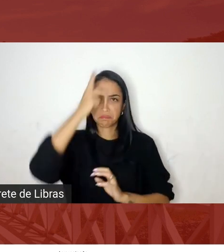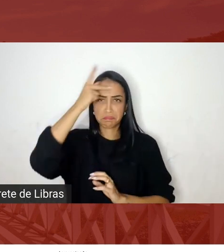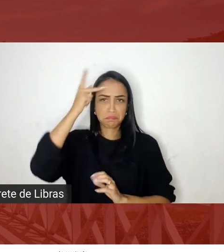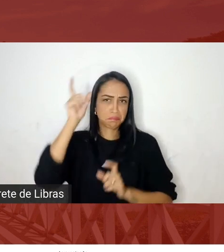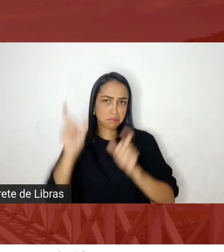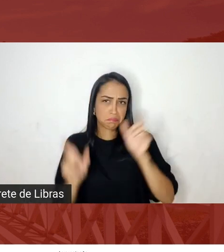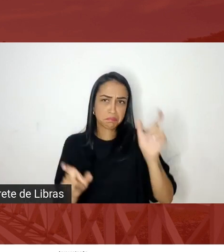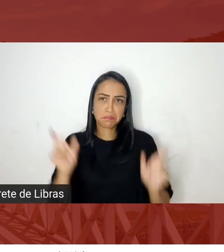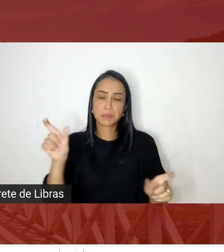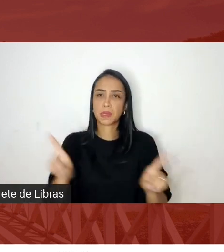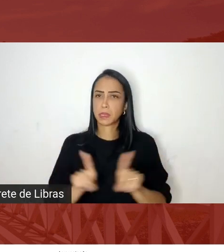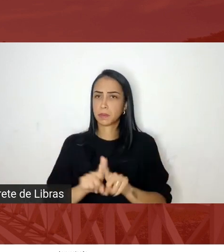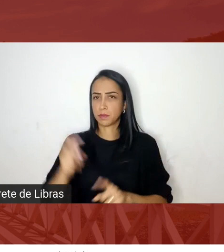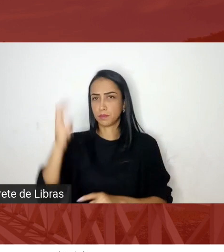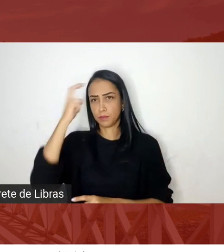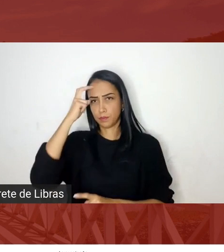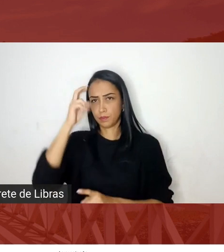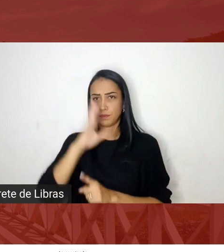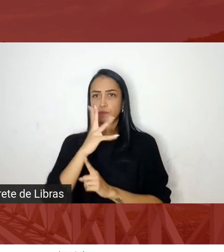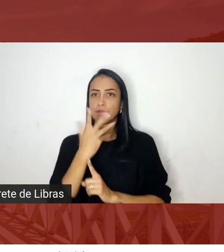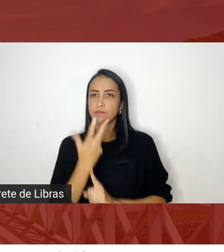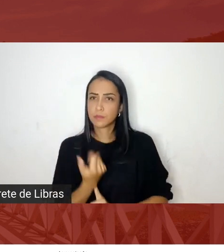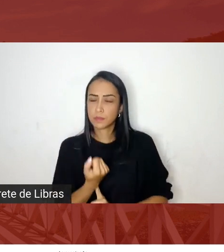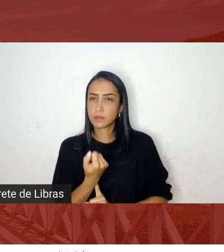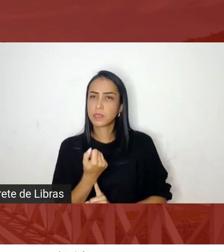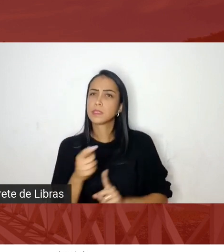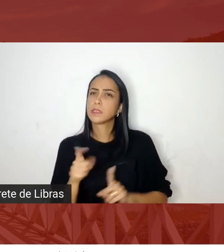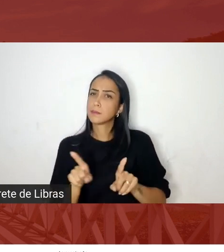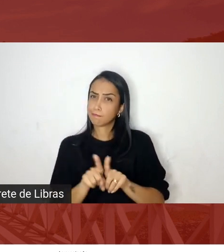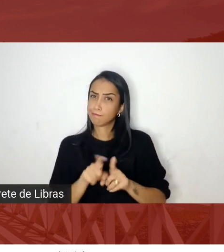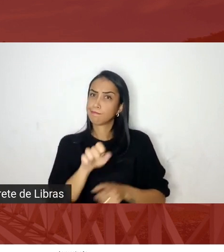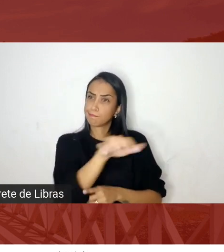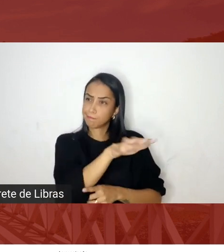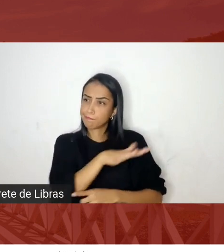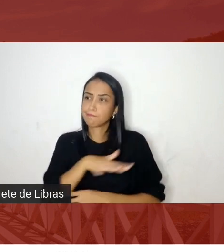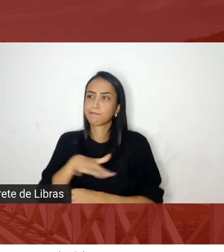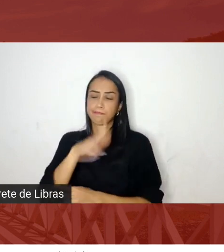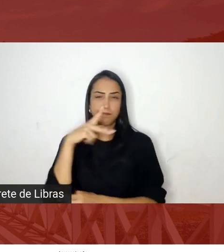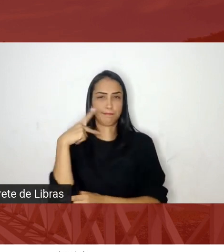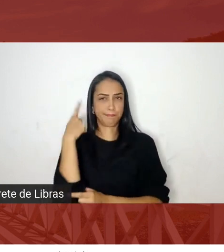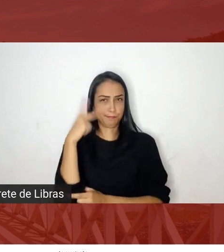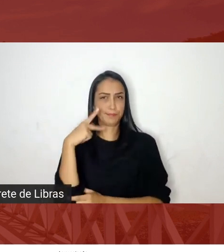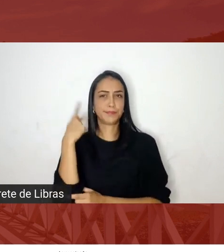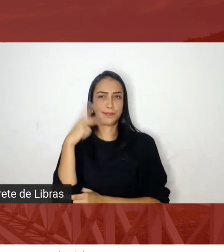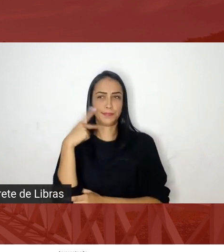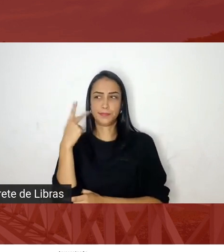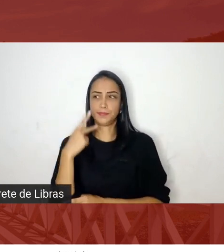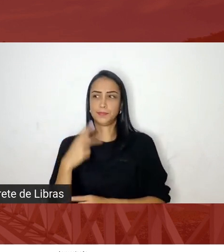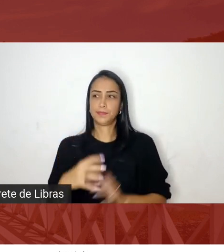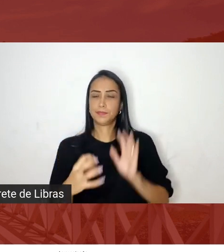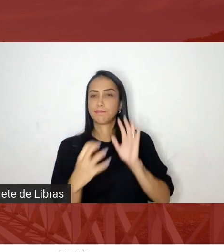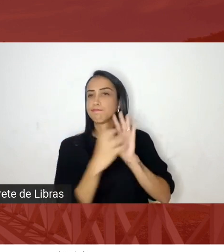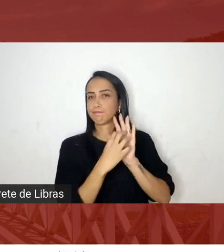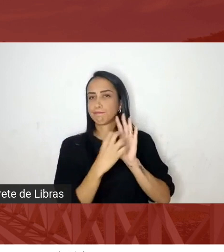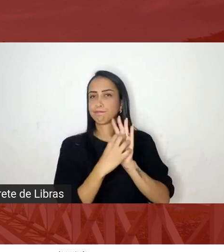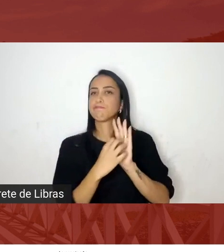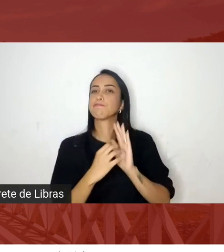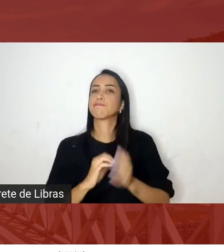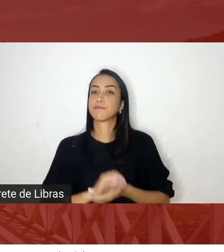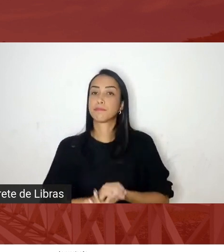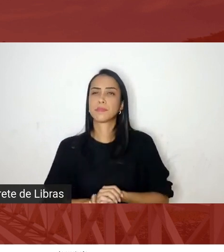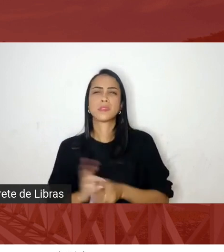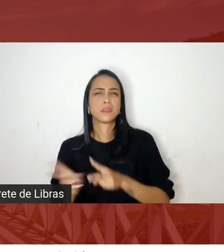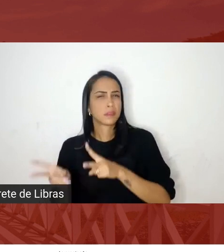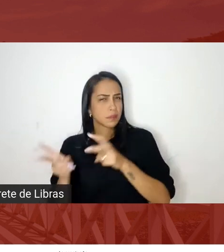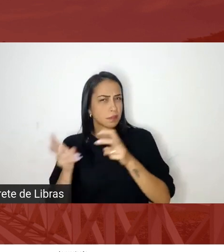e da arte numa perspectiva política político e político partidária né numa perspectiva